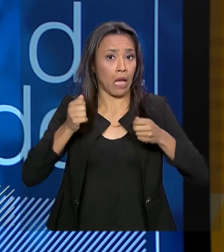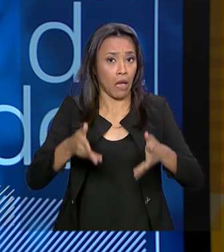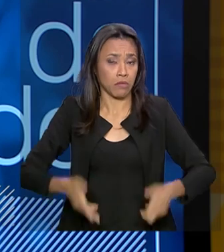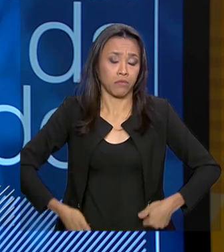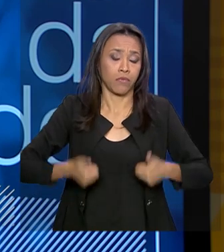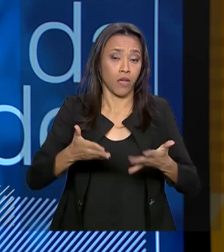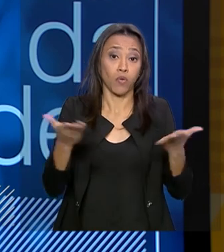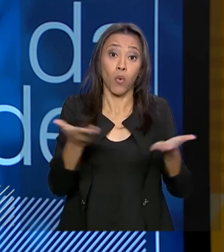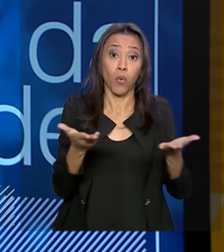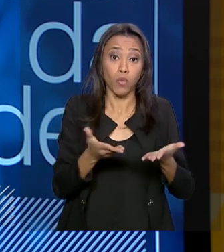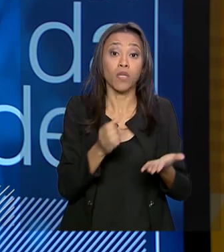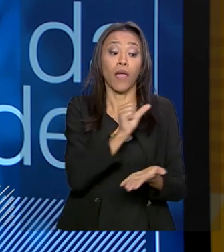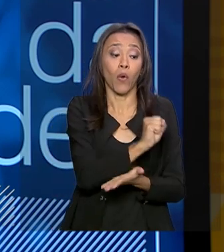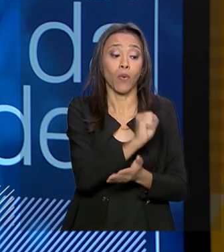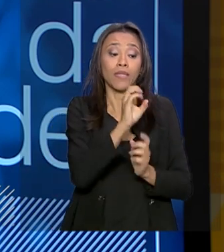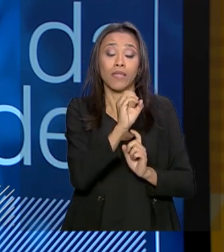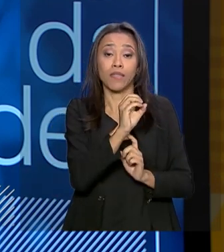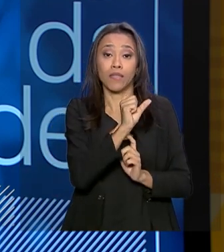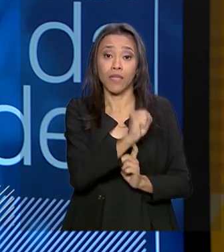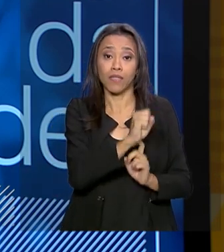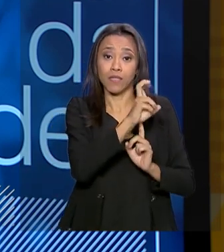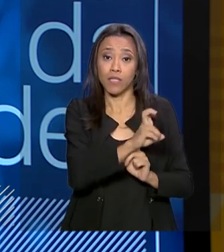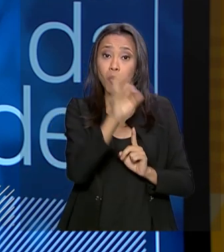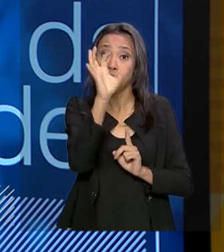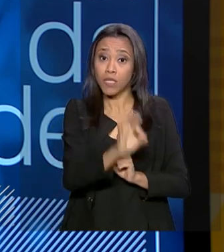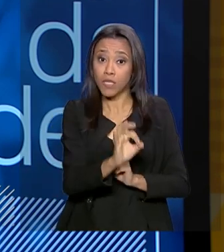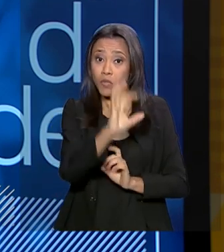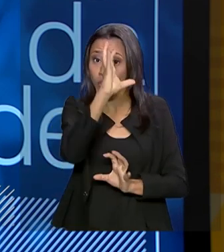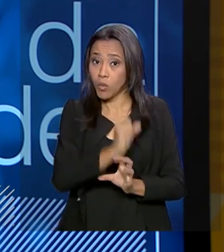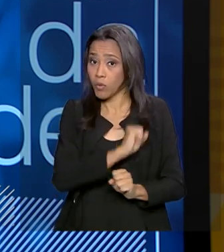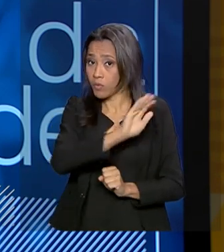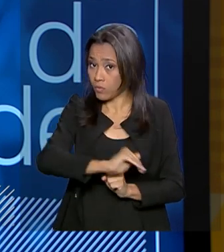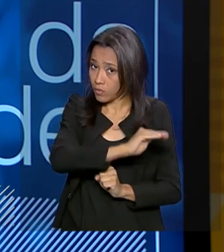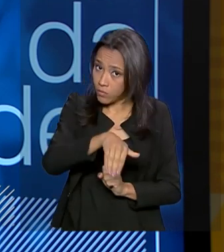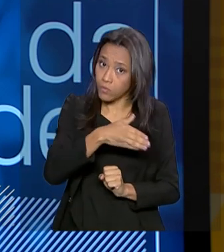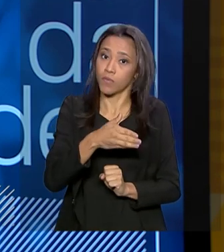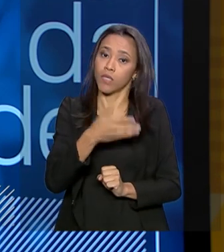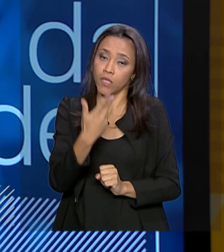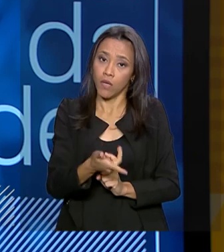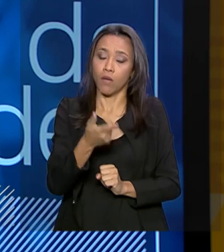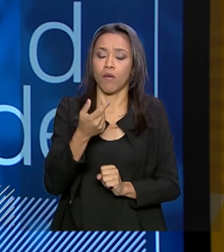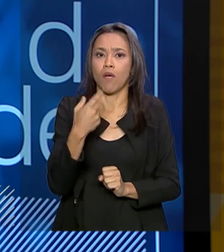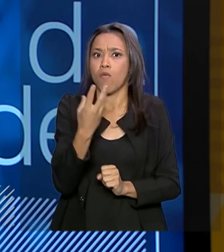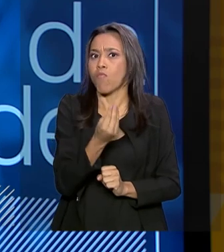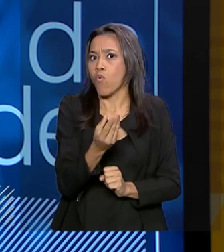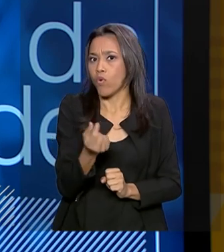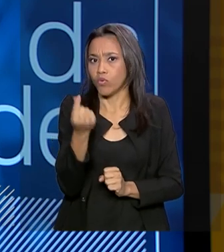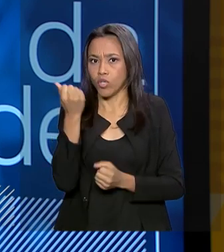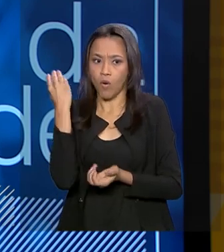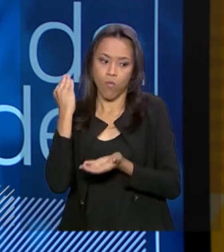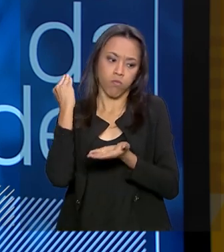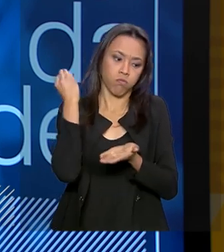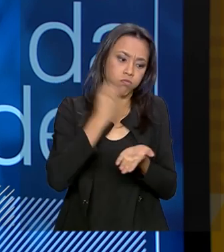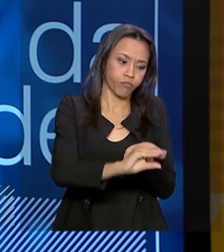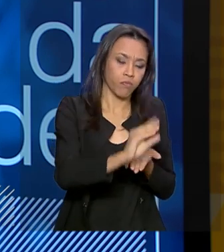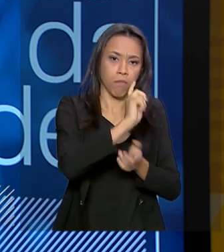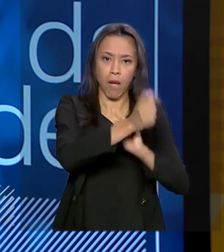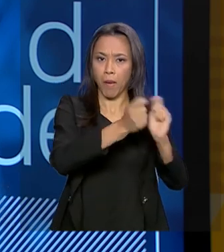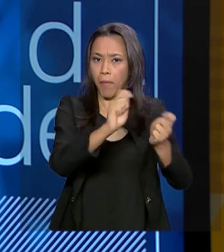das universidades é de 85% em relação à despesa total. Ou seja, a partir do momento que se alocou muito recurso no gasto com o pessoal,